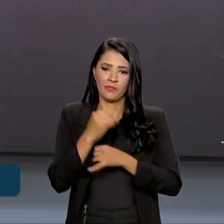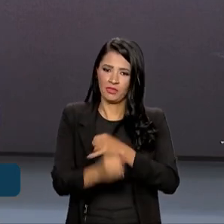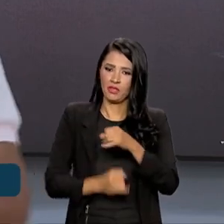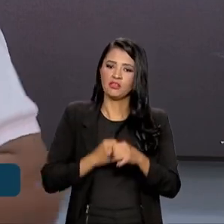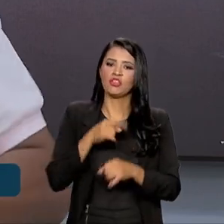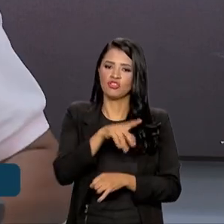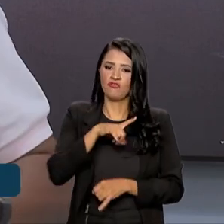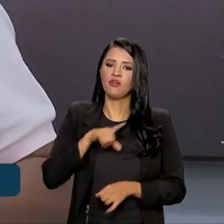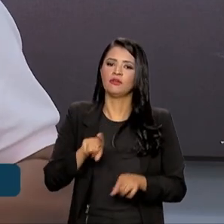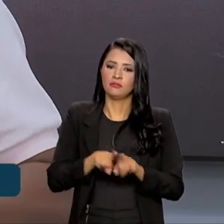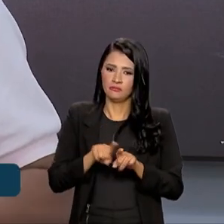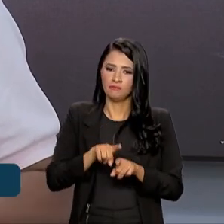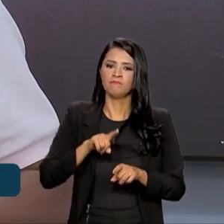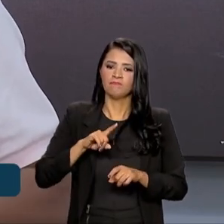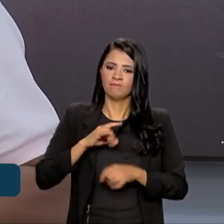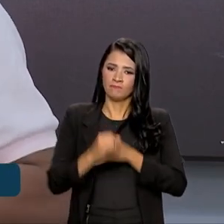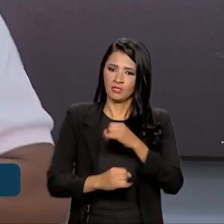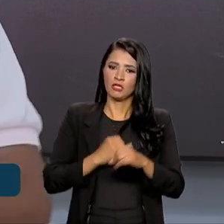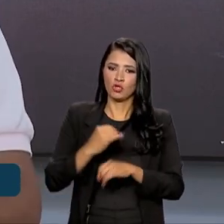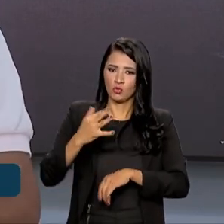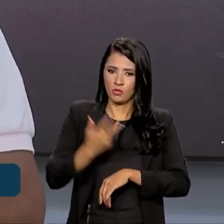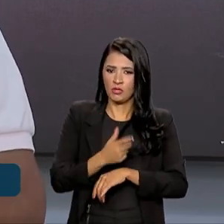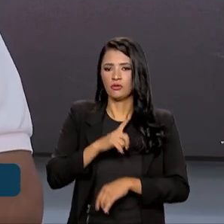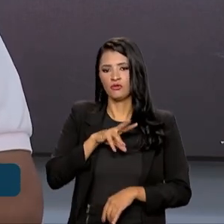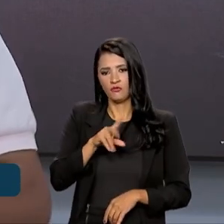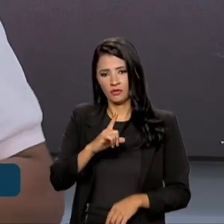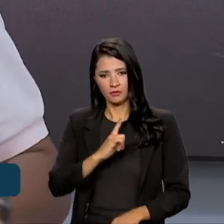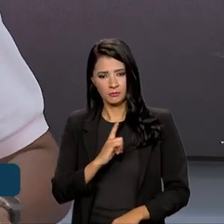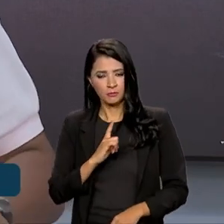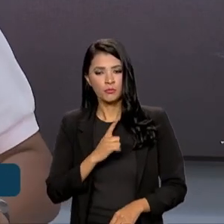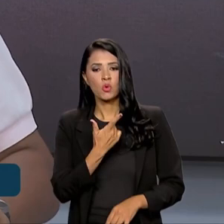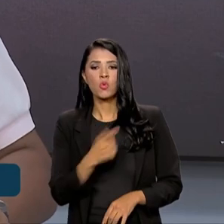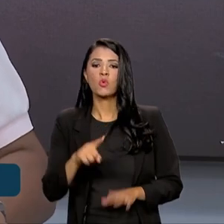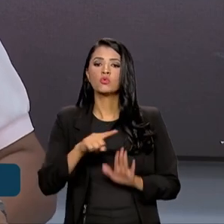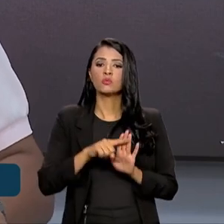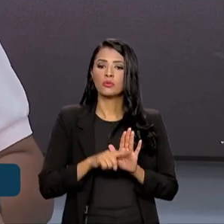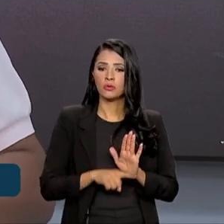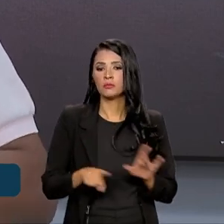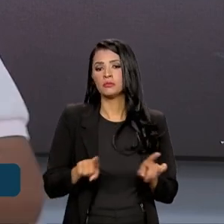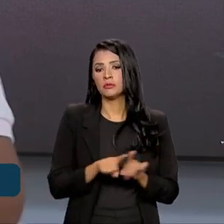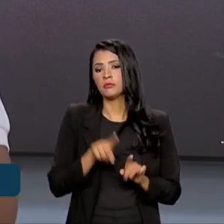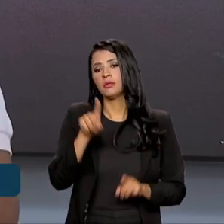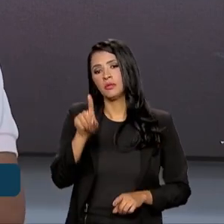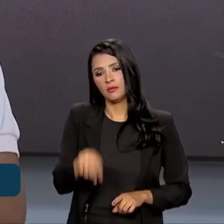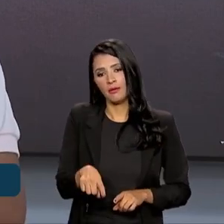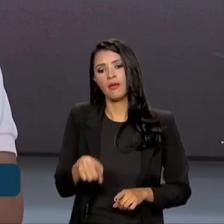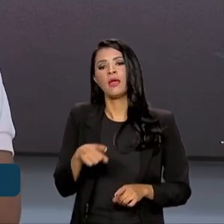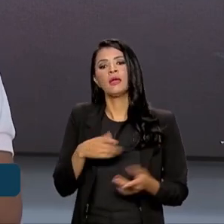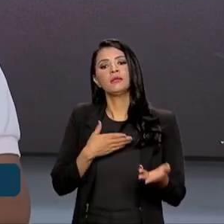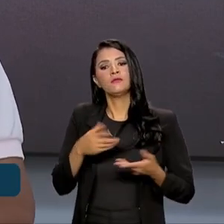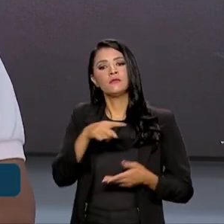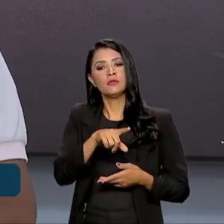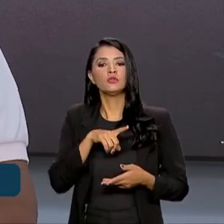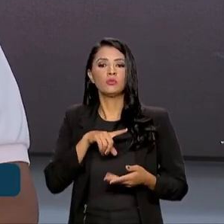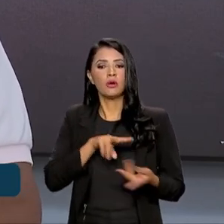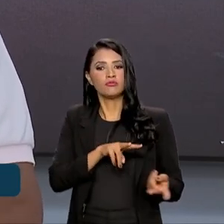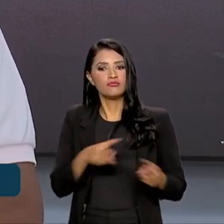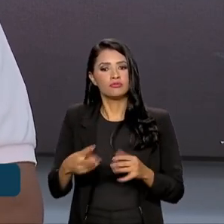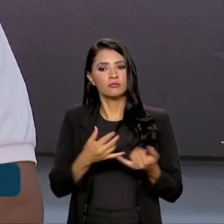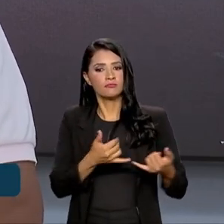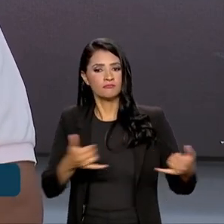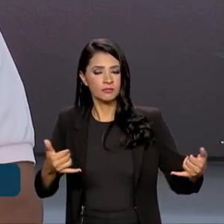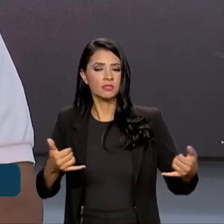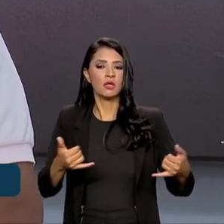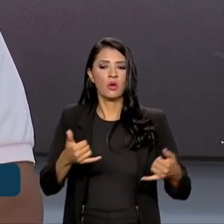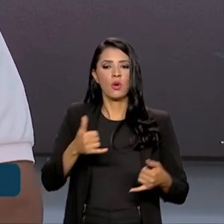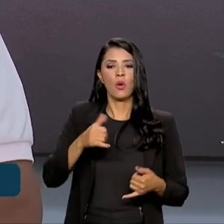qualidade na praça. E também o outro programa, que é justamente a Ordem de Serviço para a Linha de Transmissão Manaus,